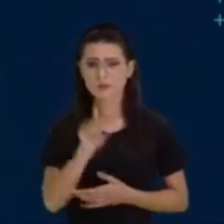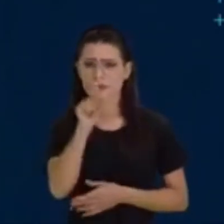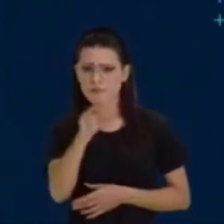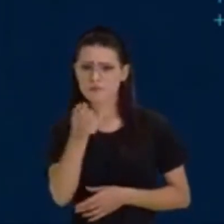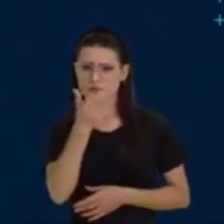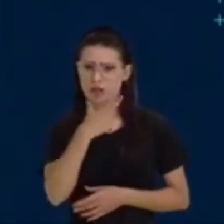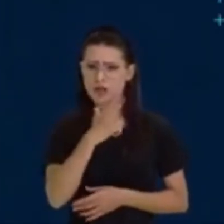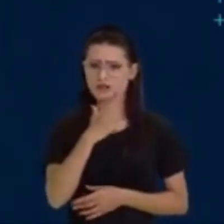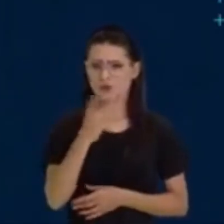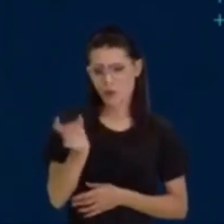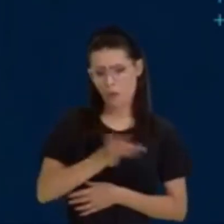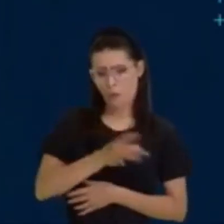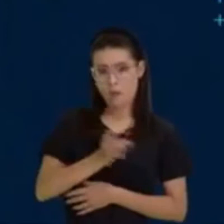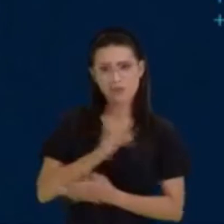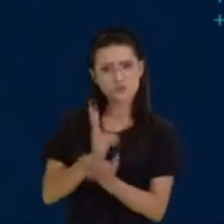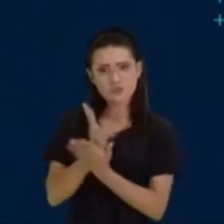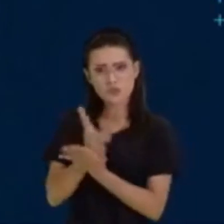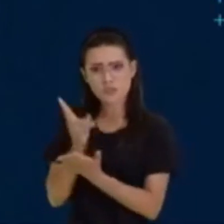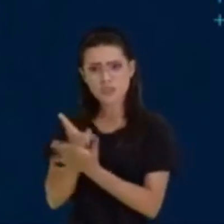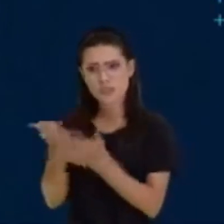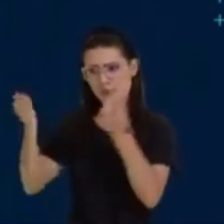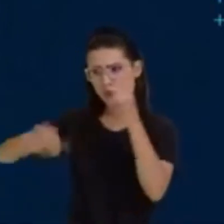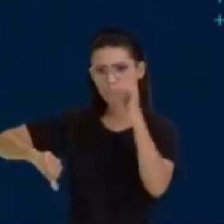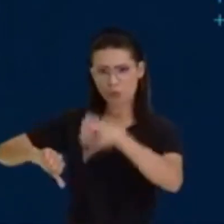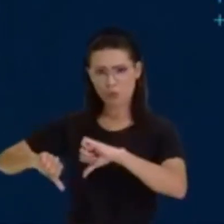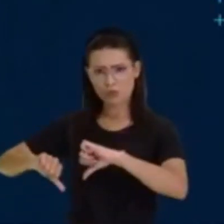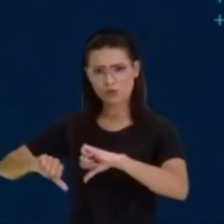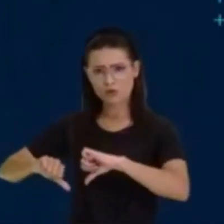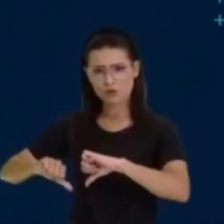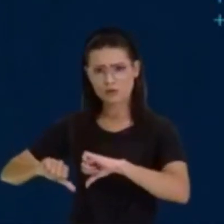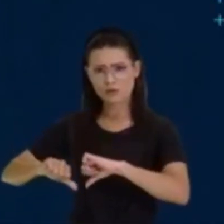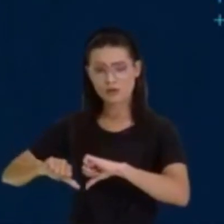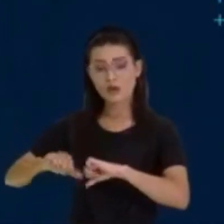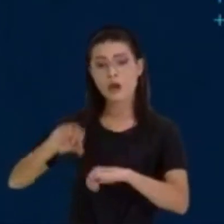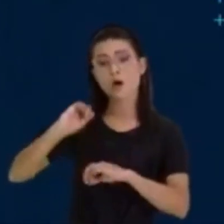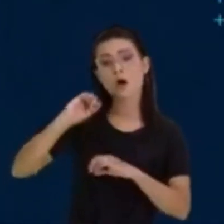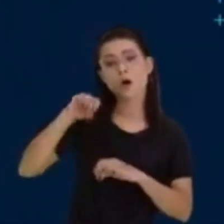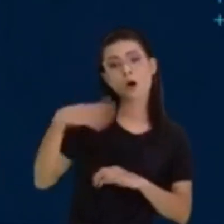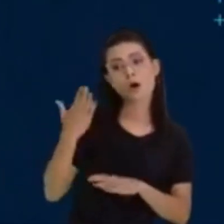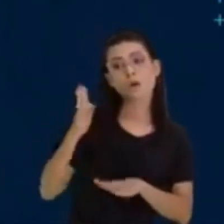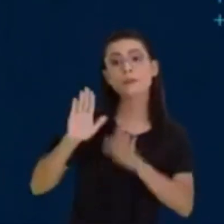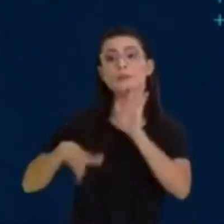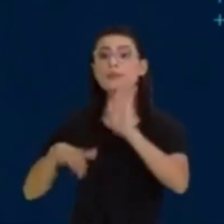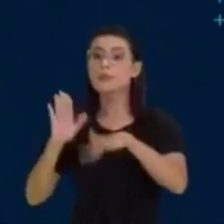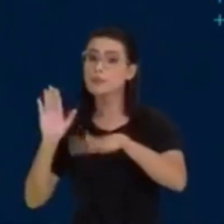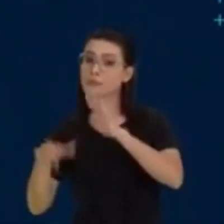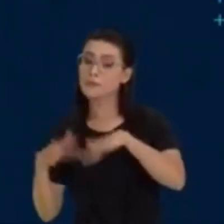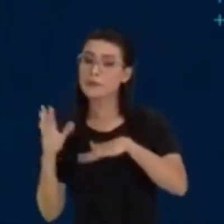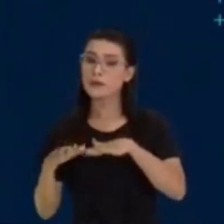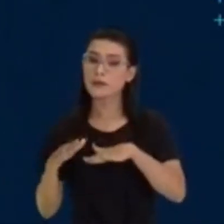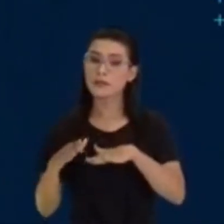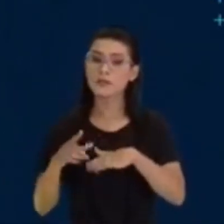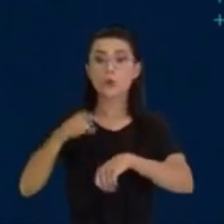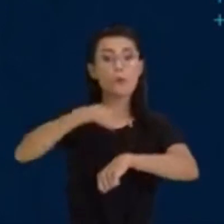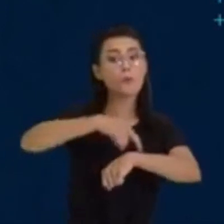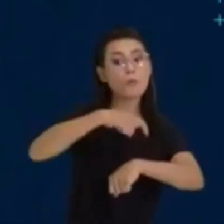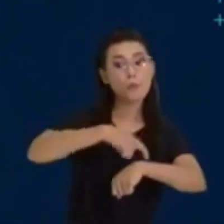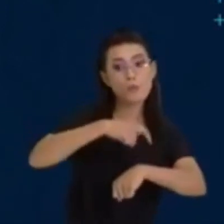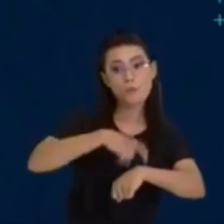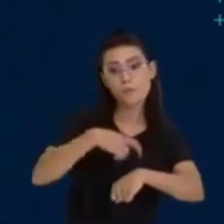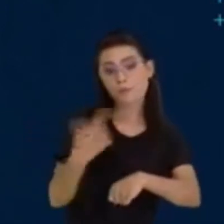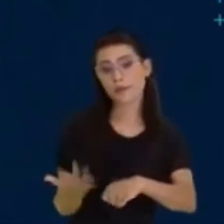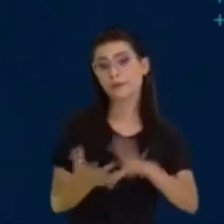ruim? Será que o medo é sempre negativo? Ou, dependendo da situação, dependendo da